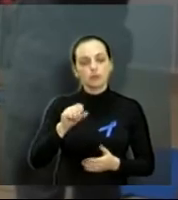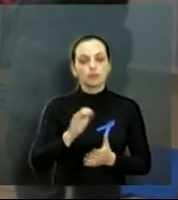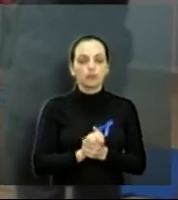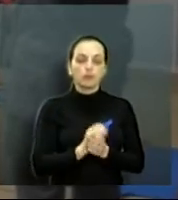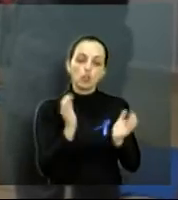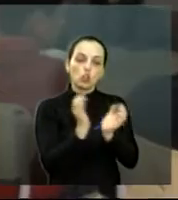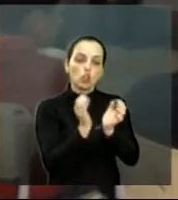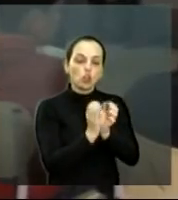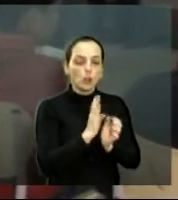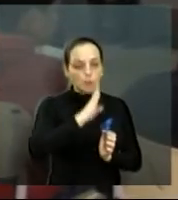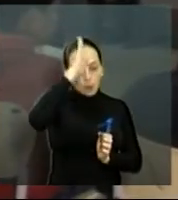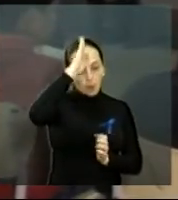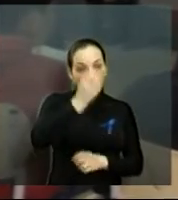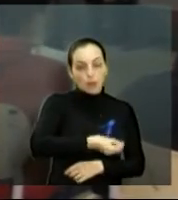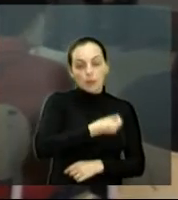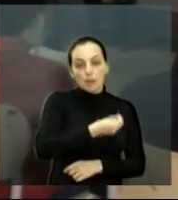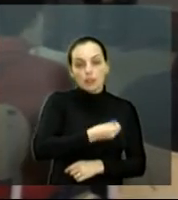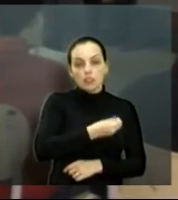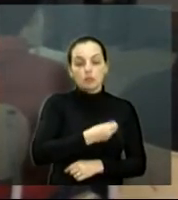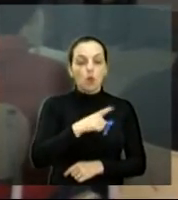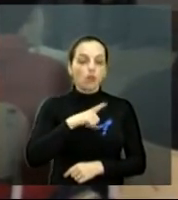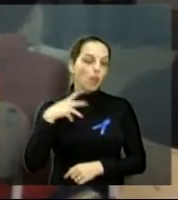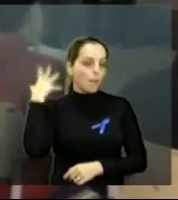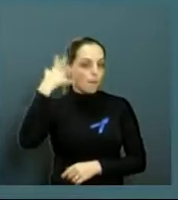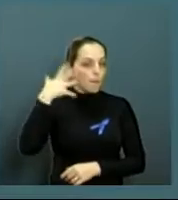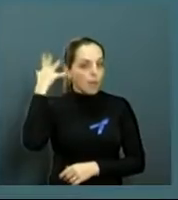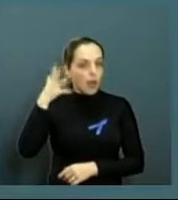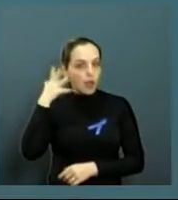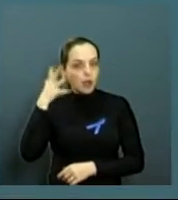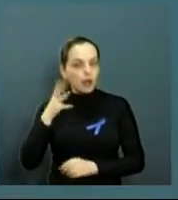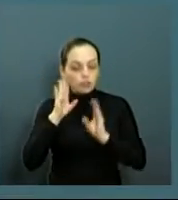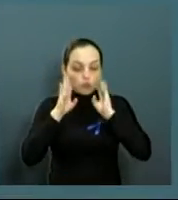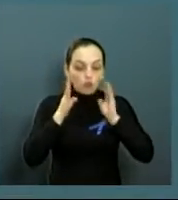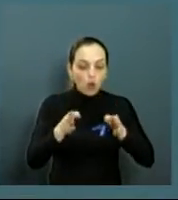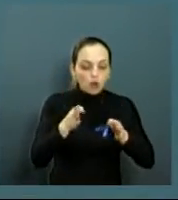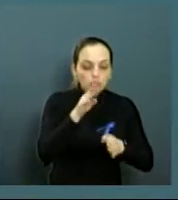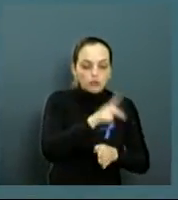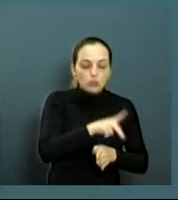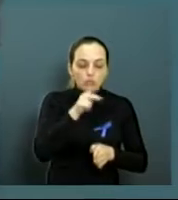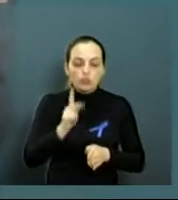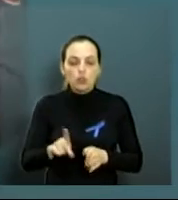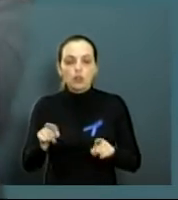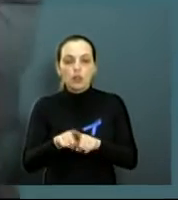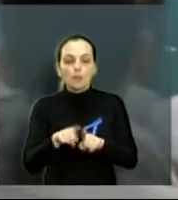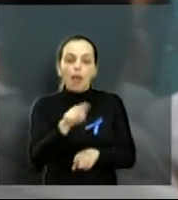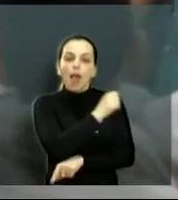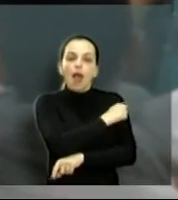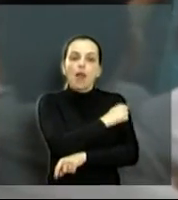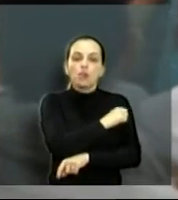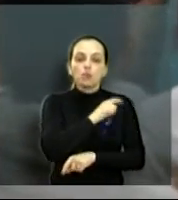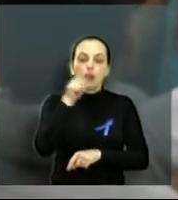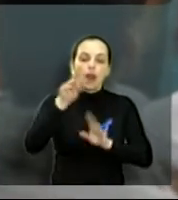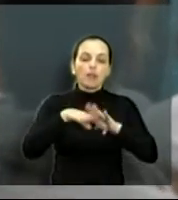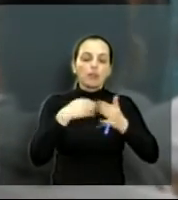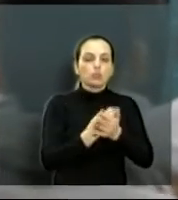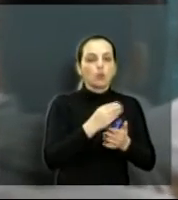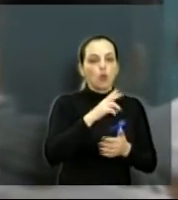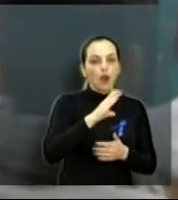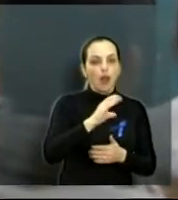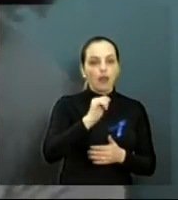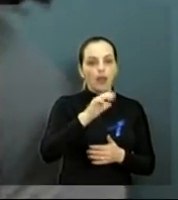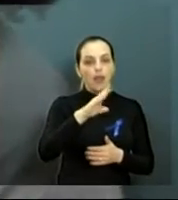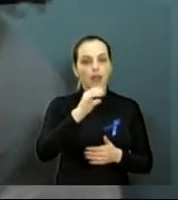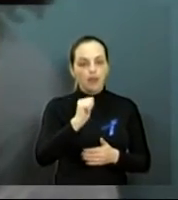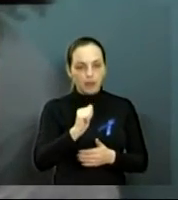Bombeiros participou do evento com palestras para os professores e estudantes do CAIC do Vale do Sol e da EMF do Parque das